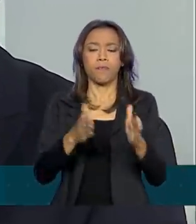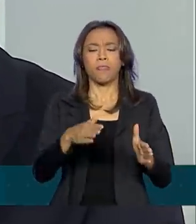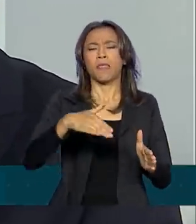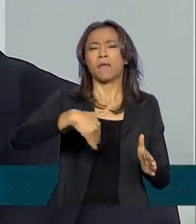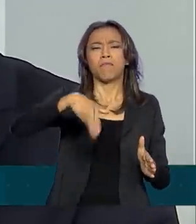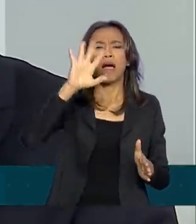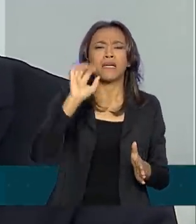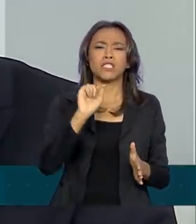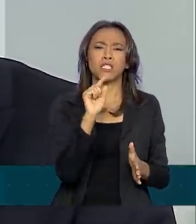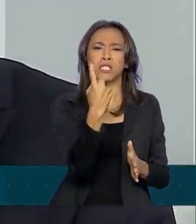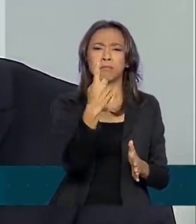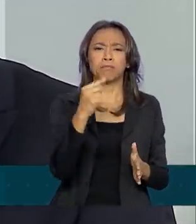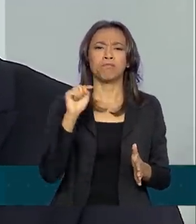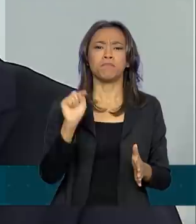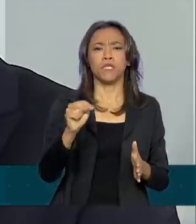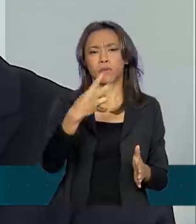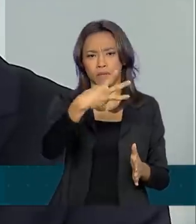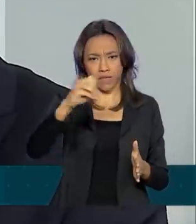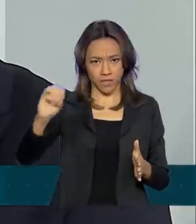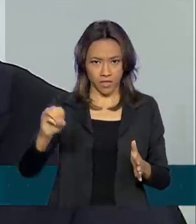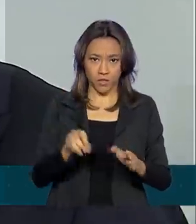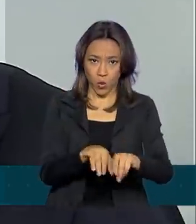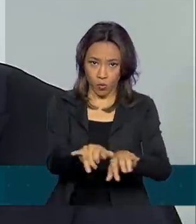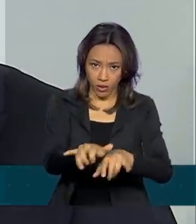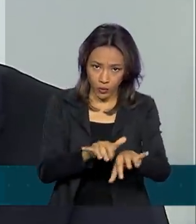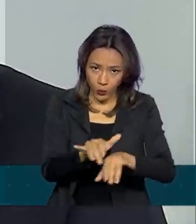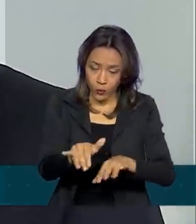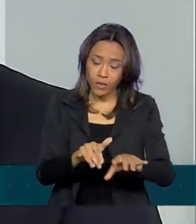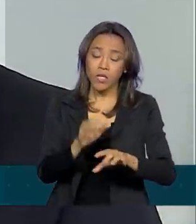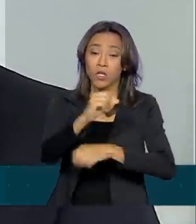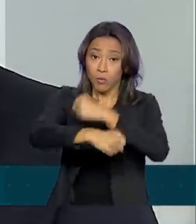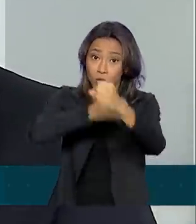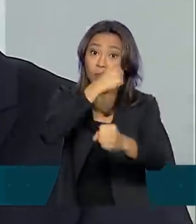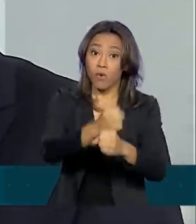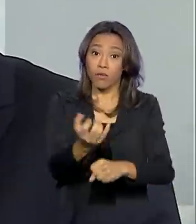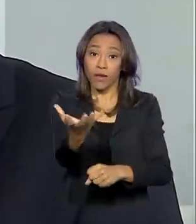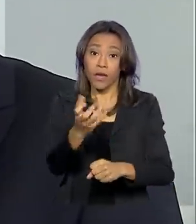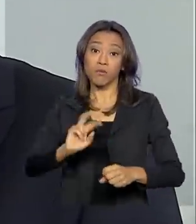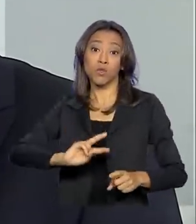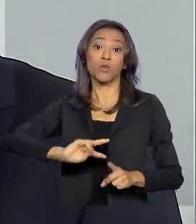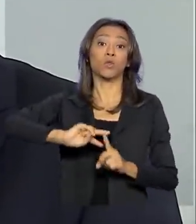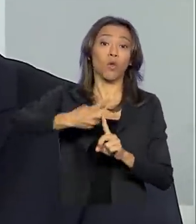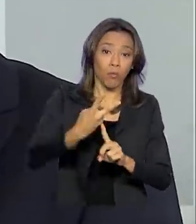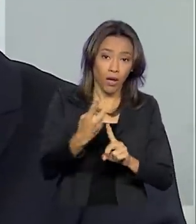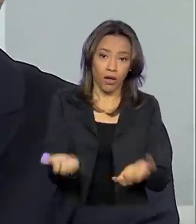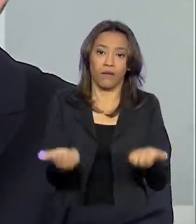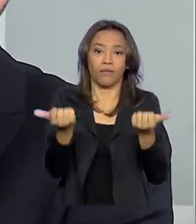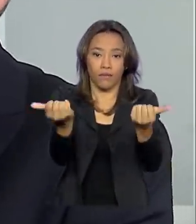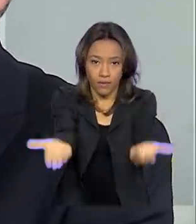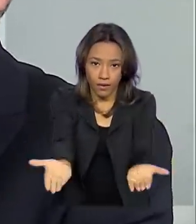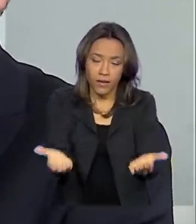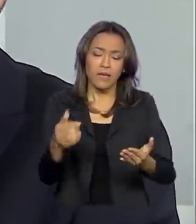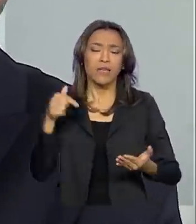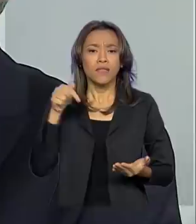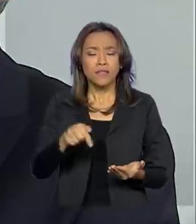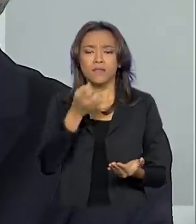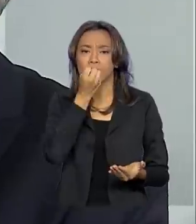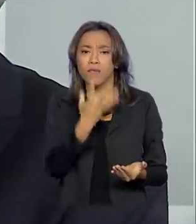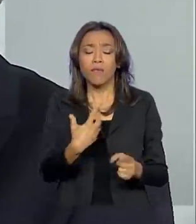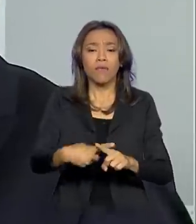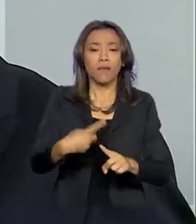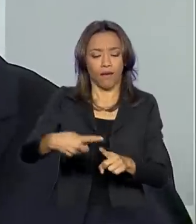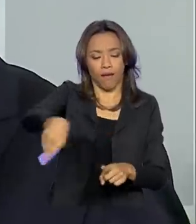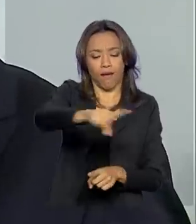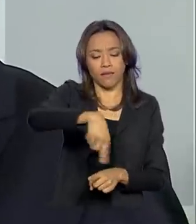computadores. Para o ano que vem, a meta é dobrar pelo menos essa quantidade. E isso é interessante porque permite que essas crianças